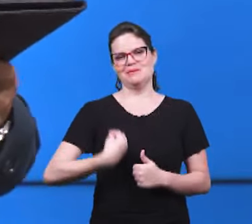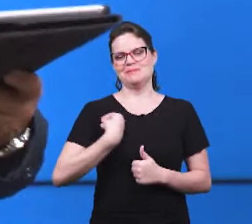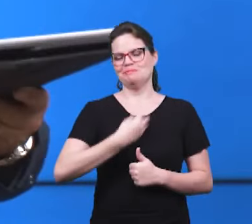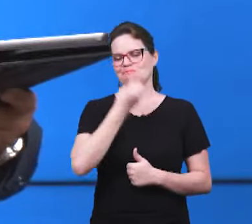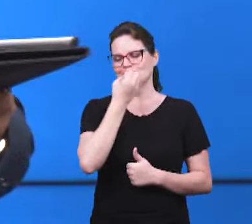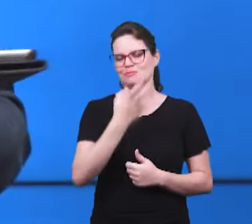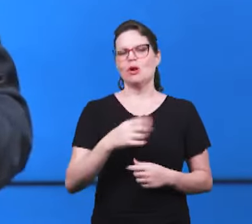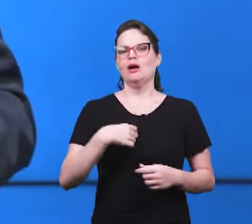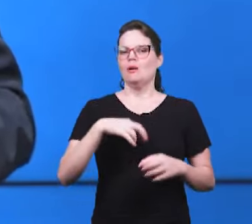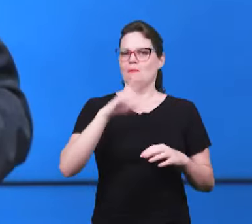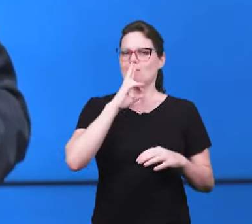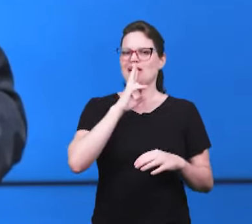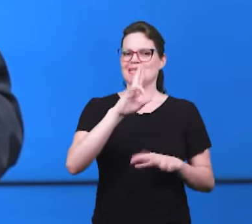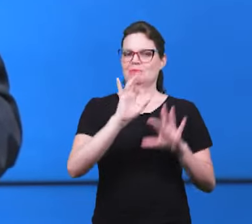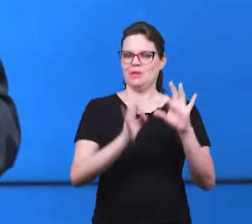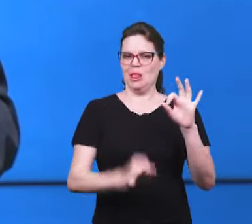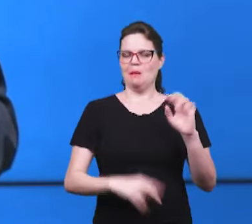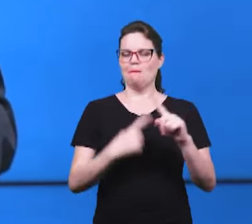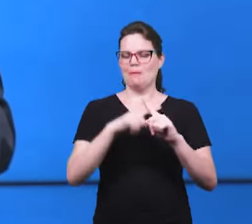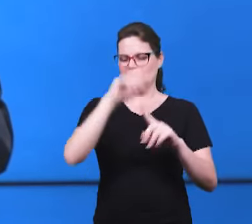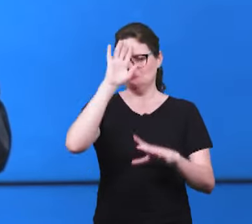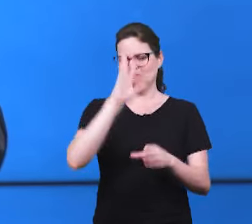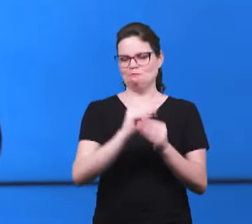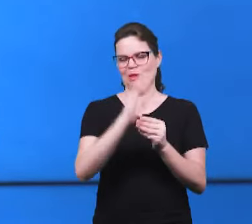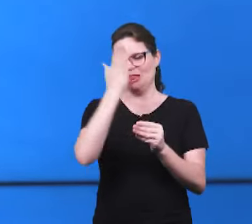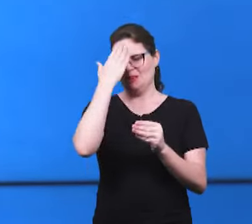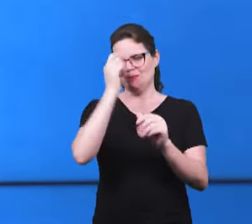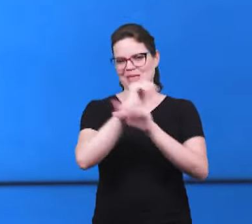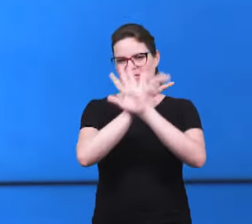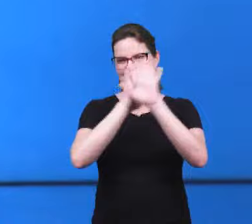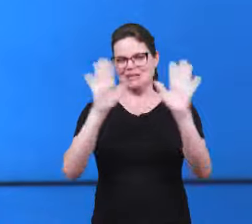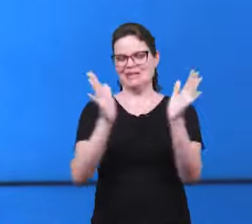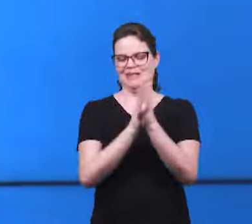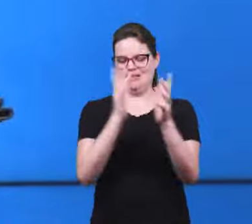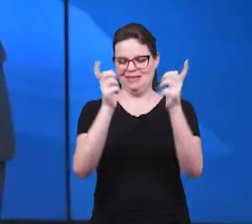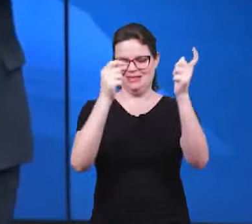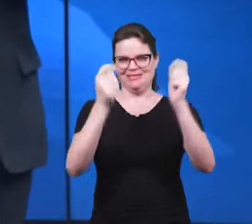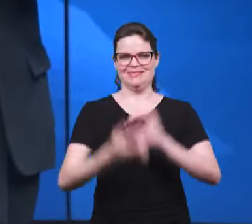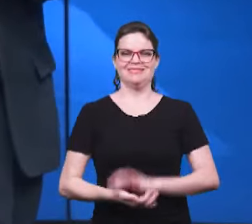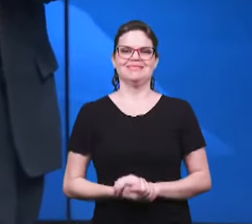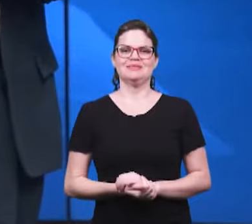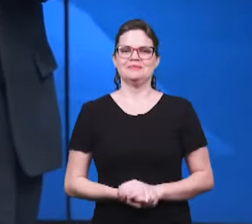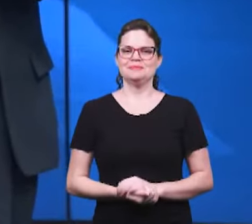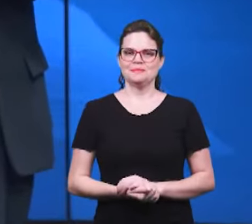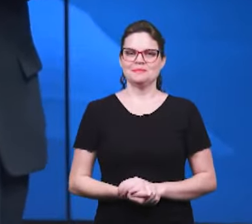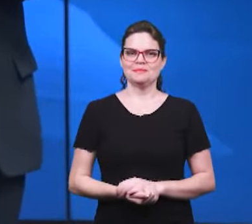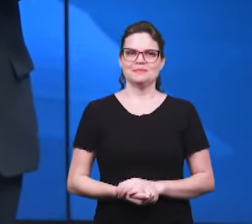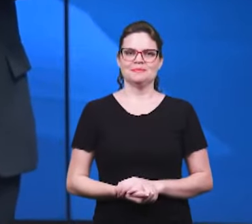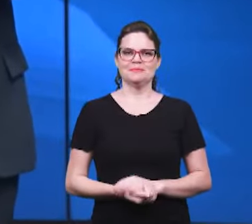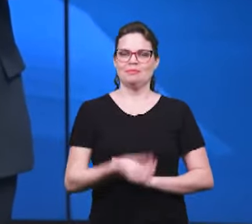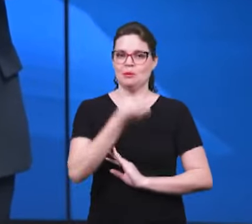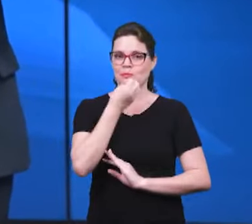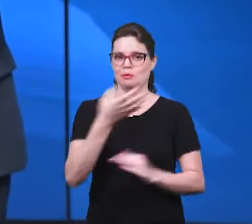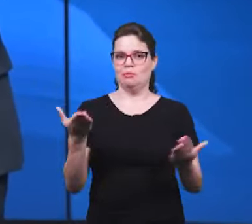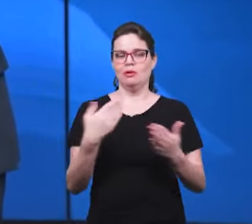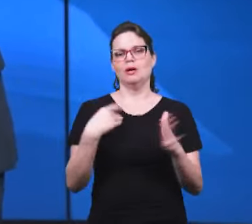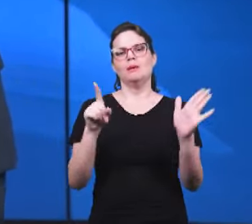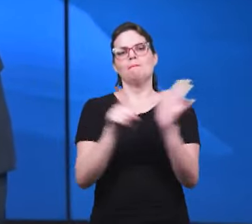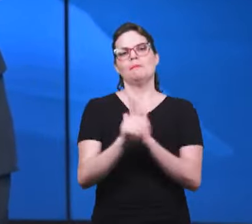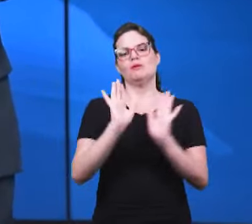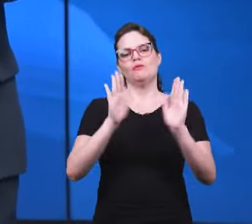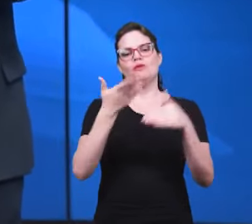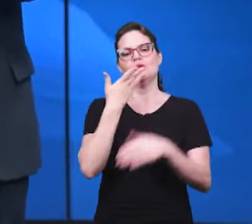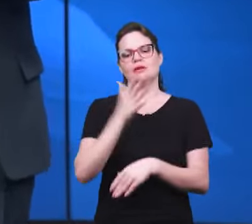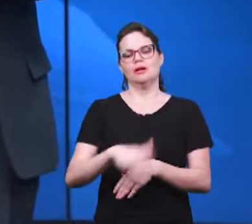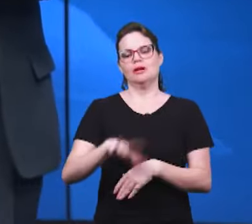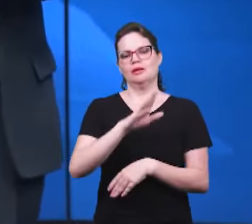uma resposta já mais longa mas que em compensação foi muito bem colocada louvado seja o Senhor muito bem irmãos nós vamos agora para a pergunta para as crianças